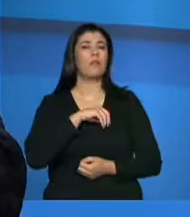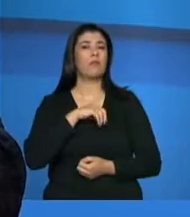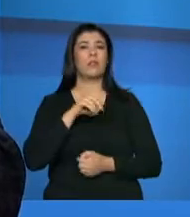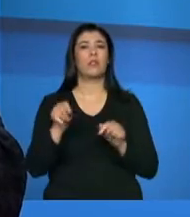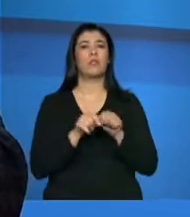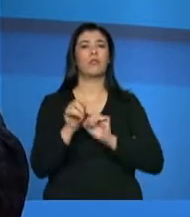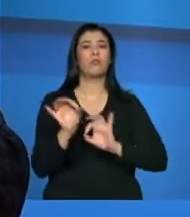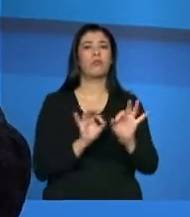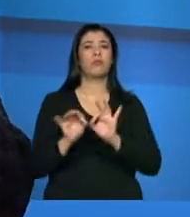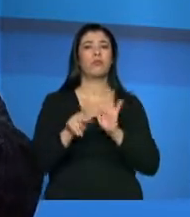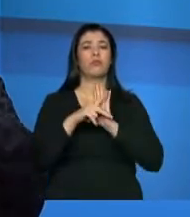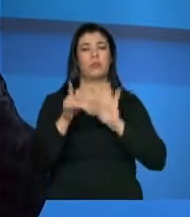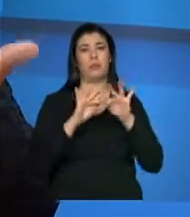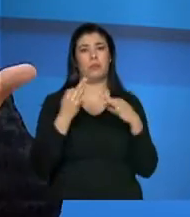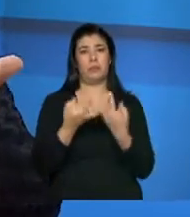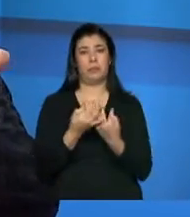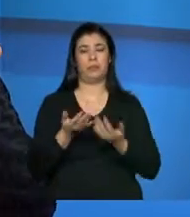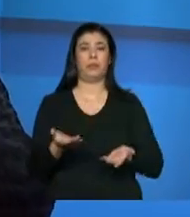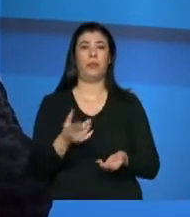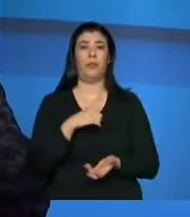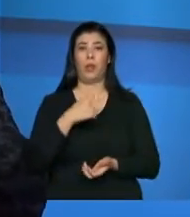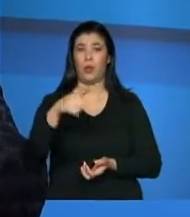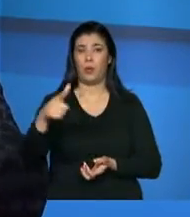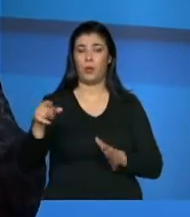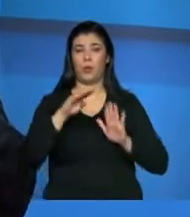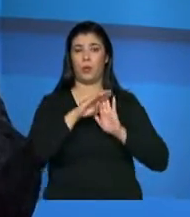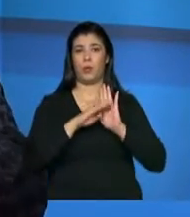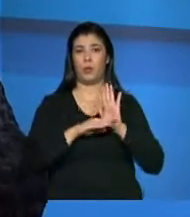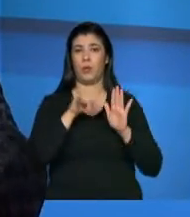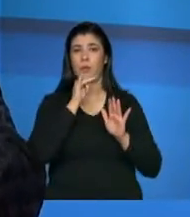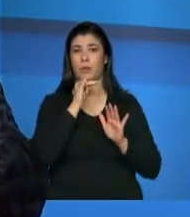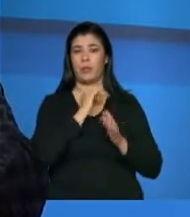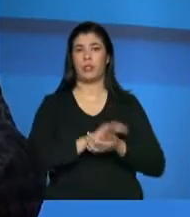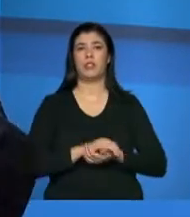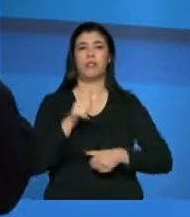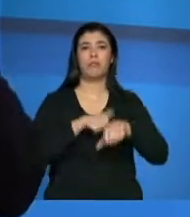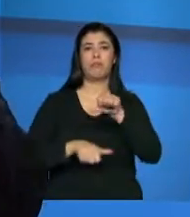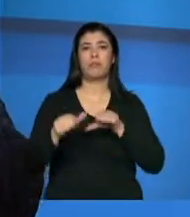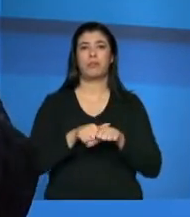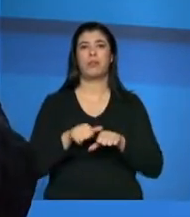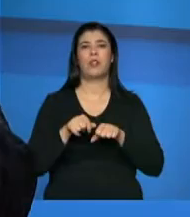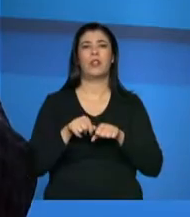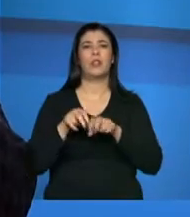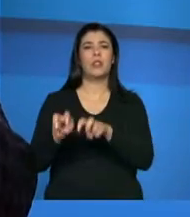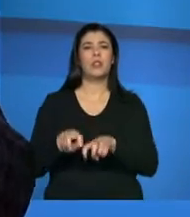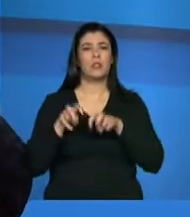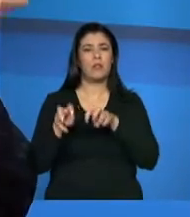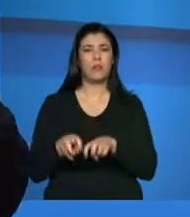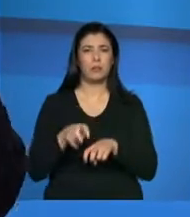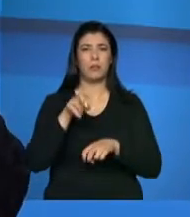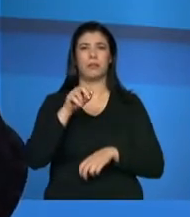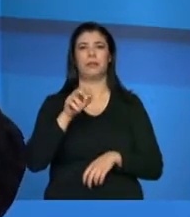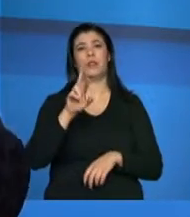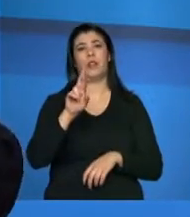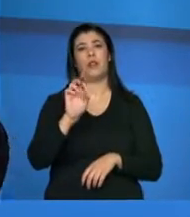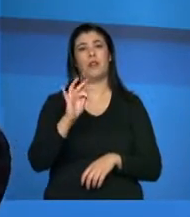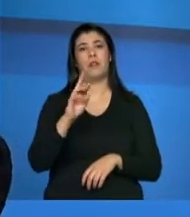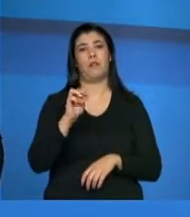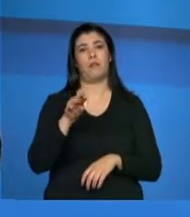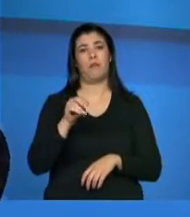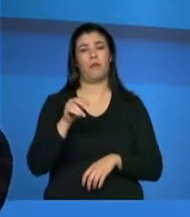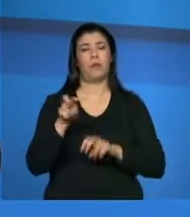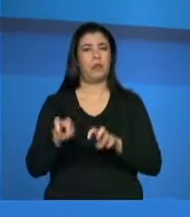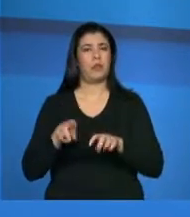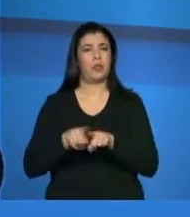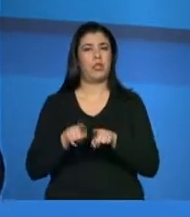formulação da família. Você vai ter outros programas, por exemplo, a reforma agrária, ela também vai olhar para o cadastro e vai utilizar a